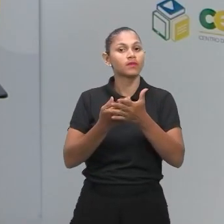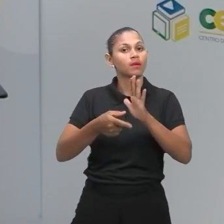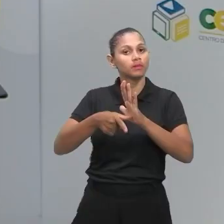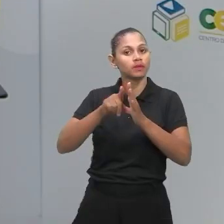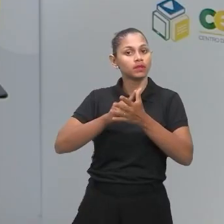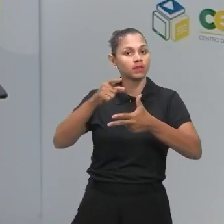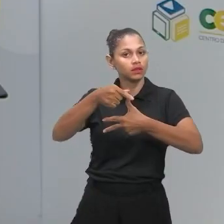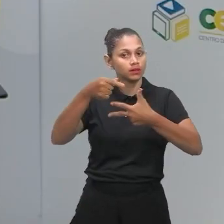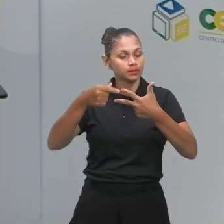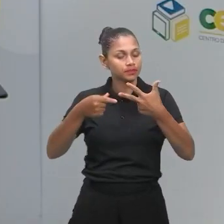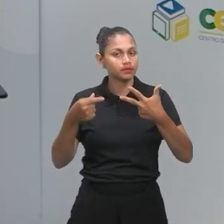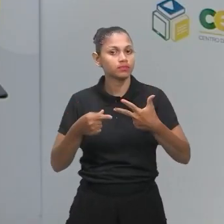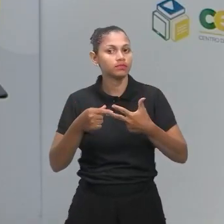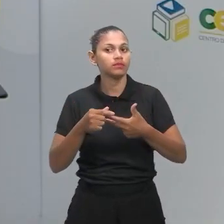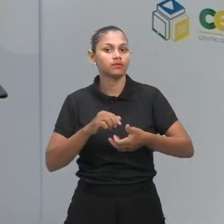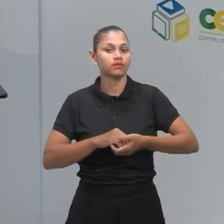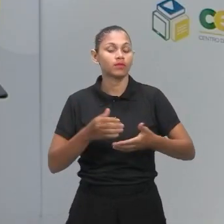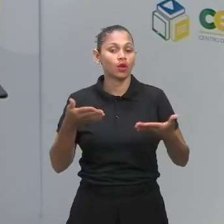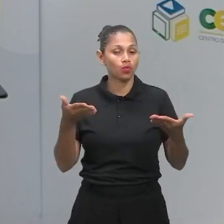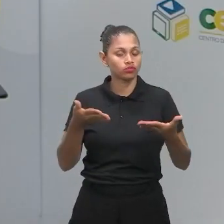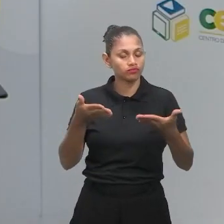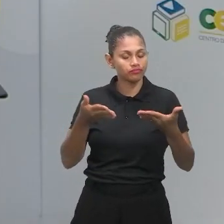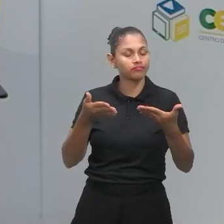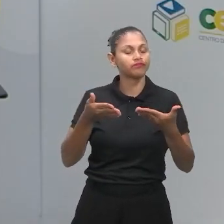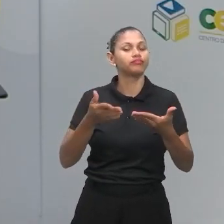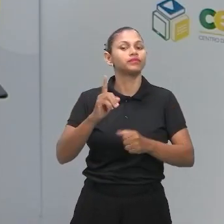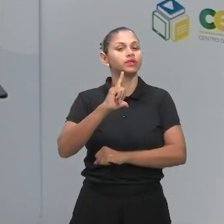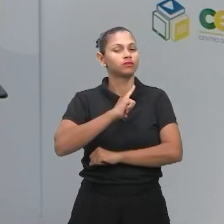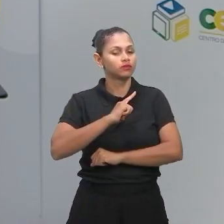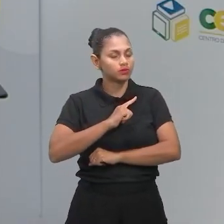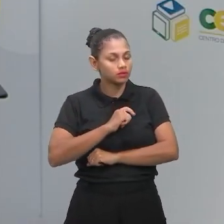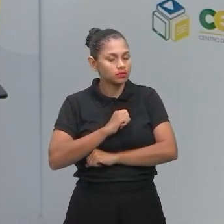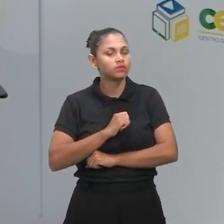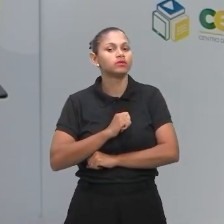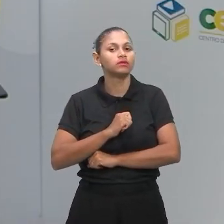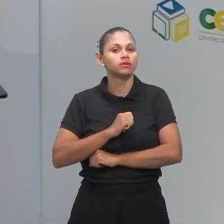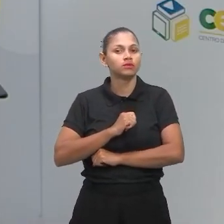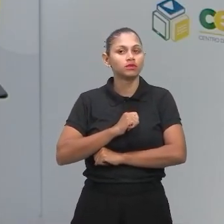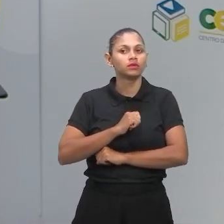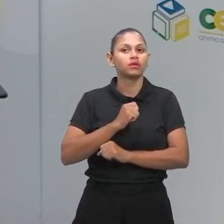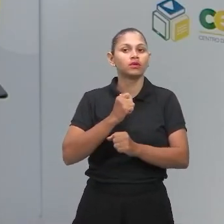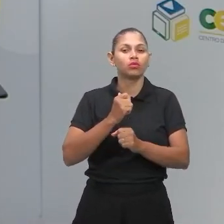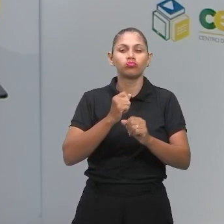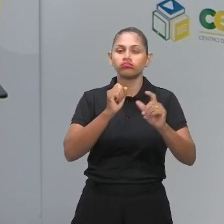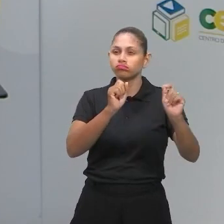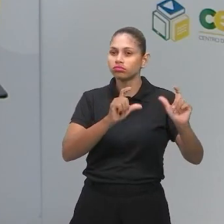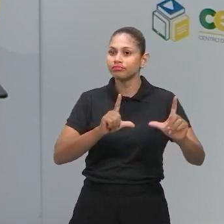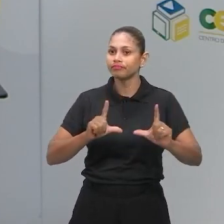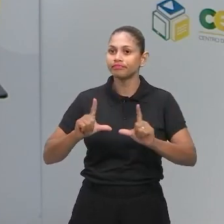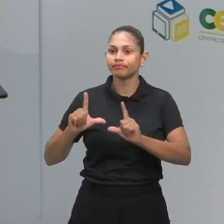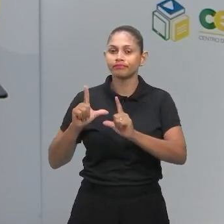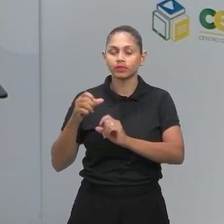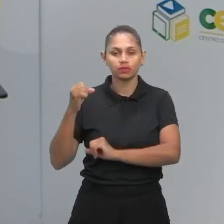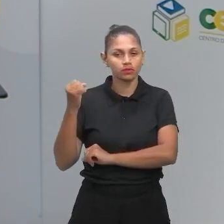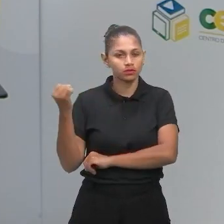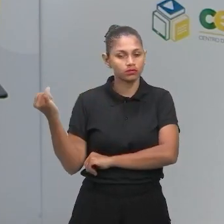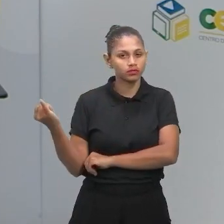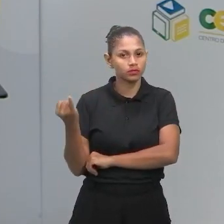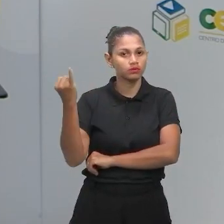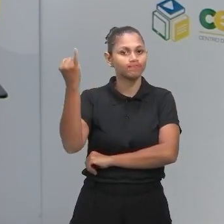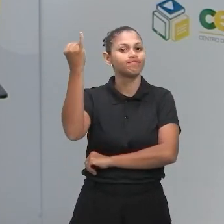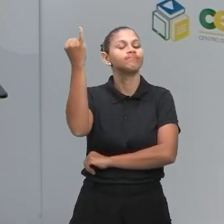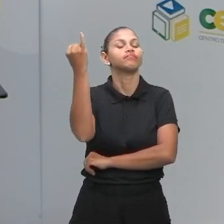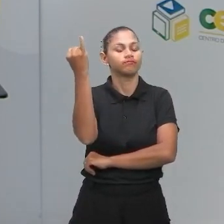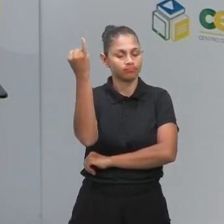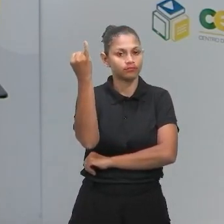professor de matemática, e hoje temos muita novidade. Primeiro, eu quero trazer aqui para a tela uma reflexão muito importante no momento